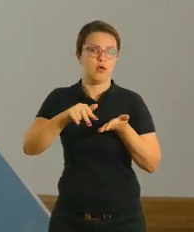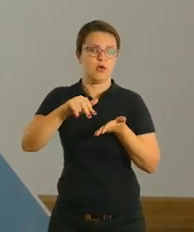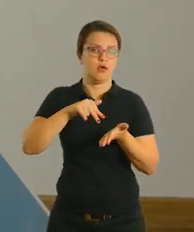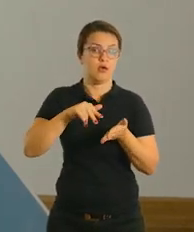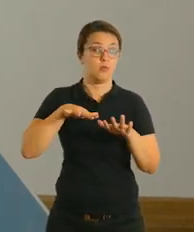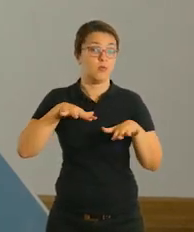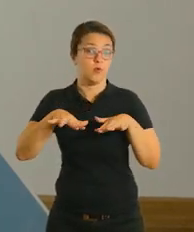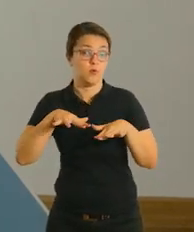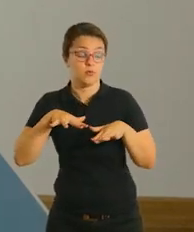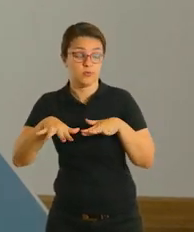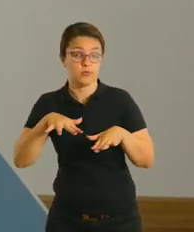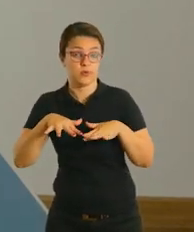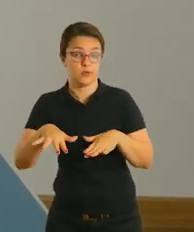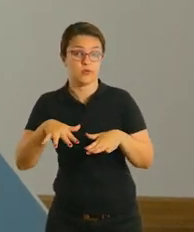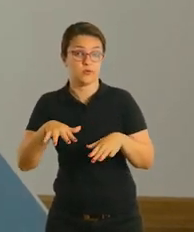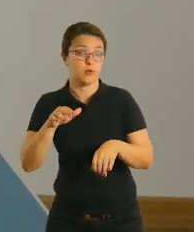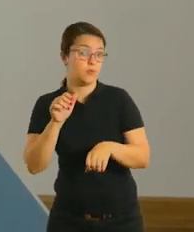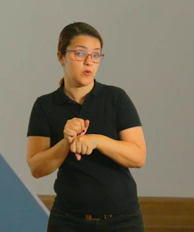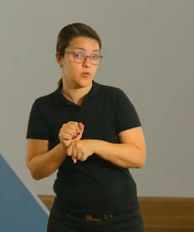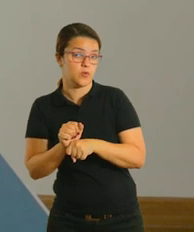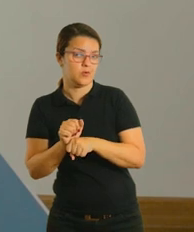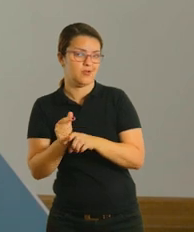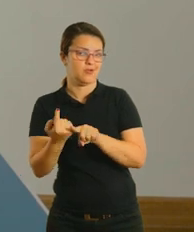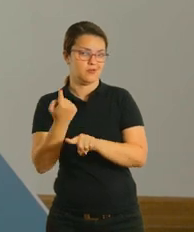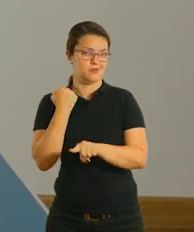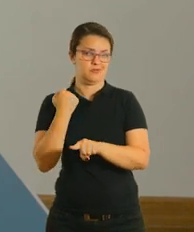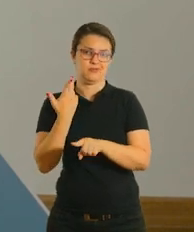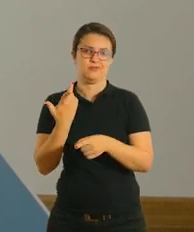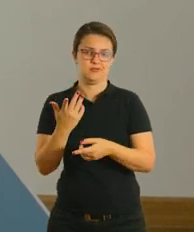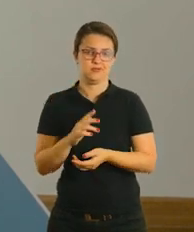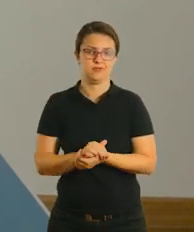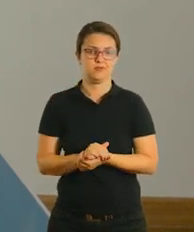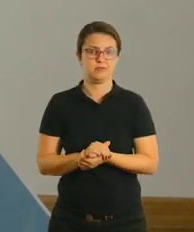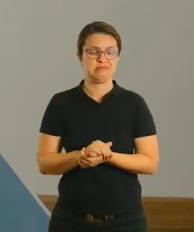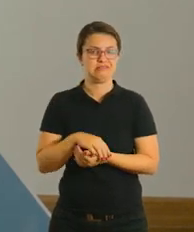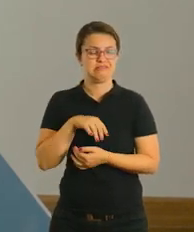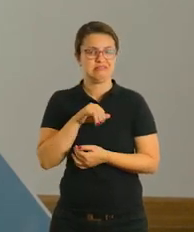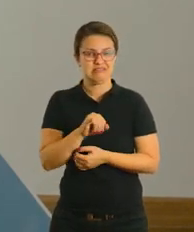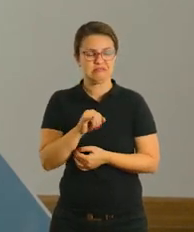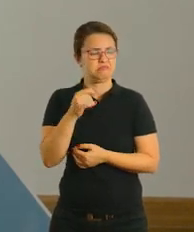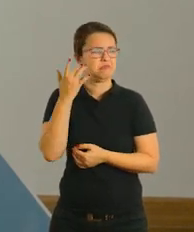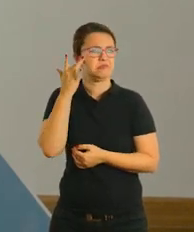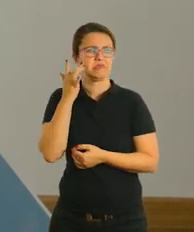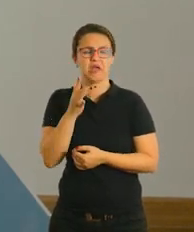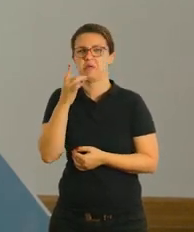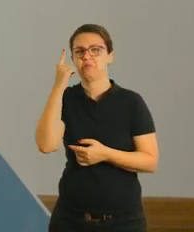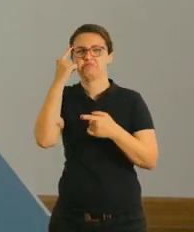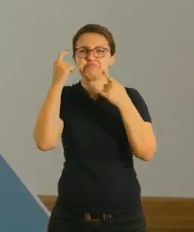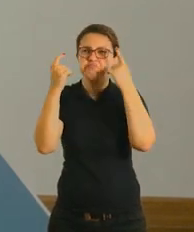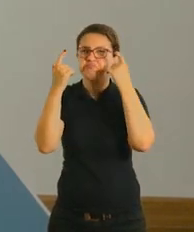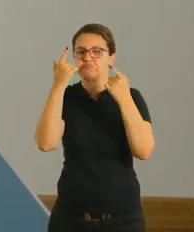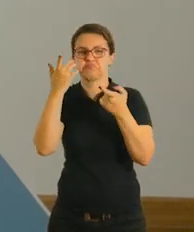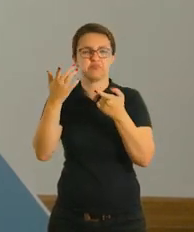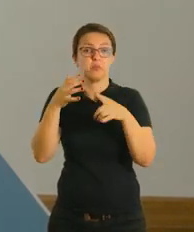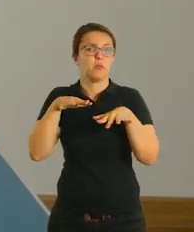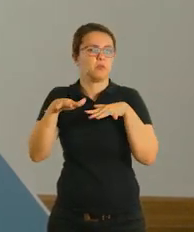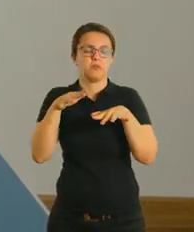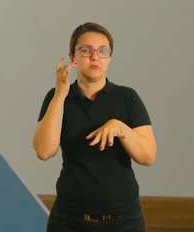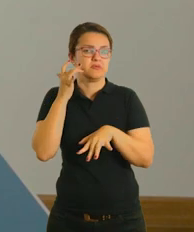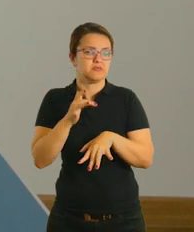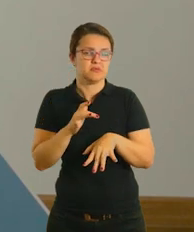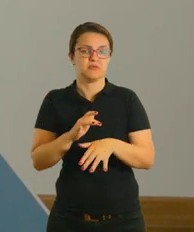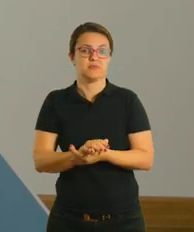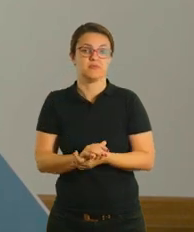reproduzir aquelas posições que ela fez anteriormente, tá? Se ela não tiver ideia de como reproduzir determinadas